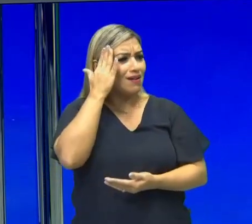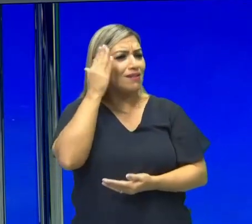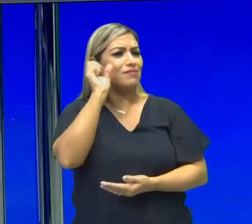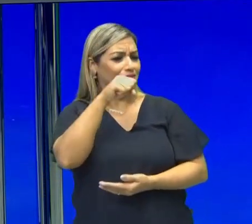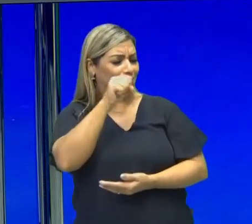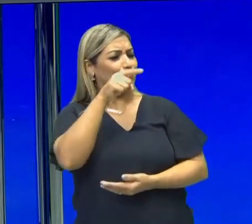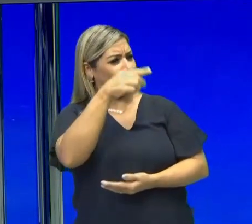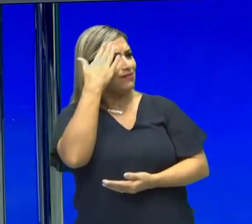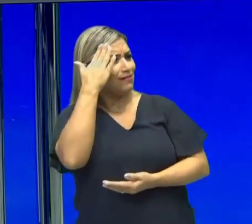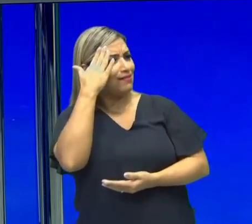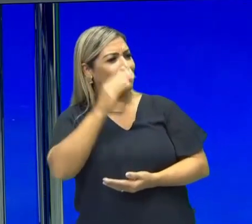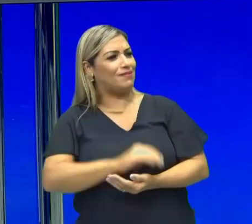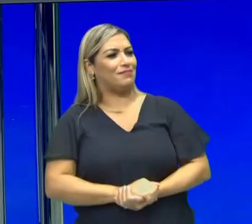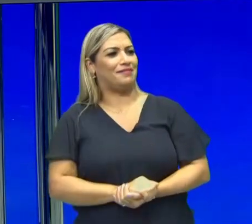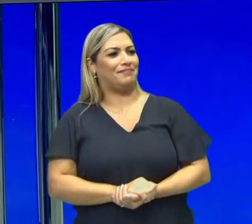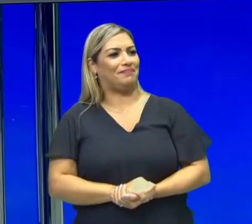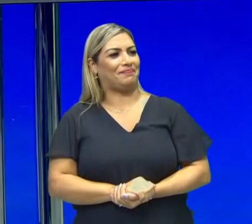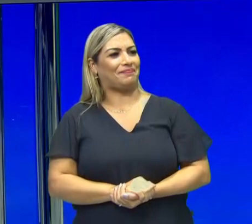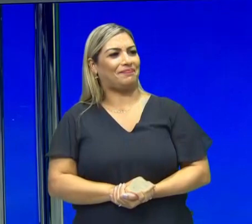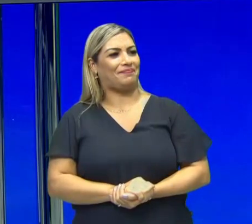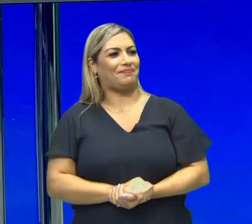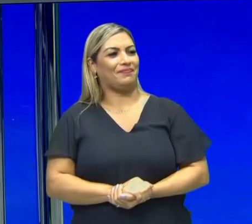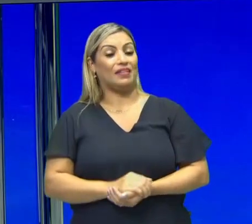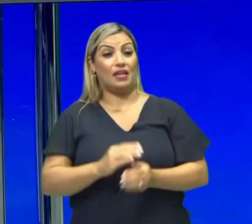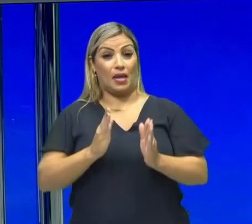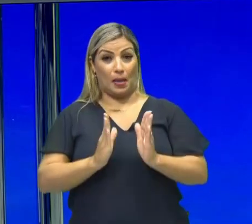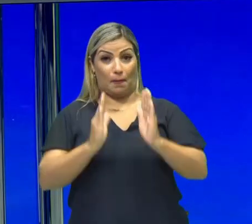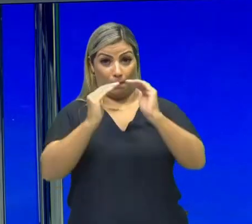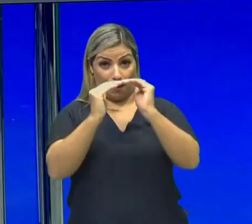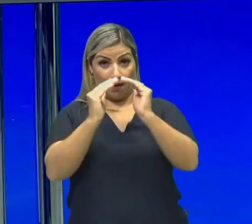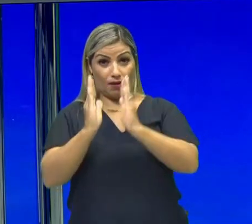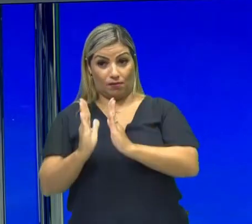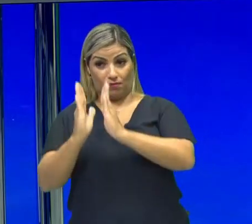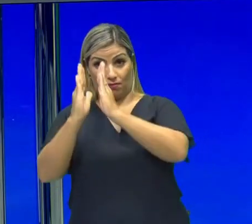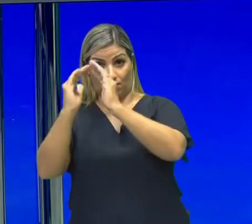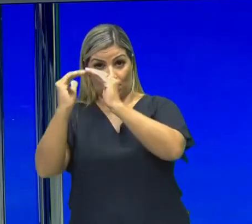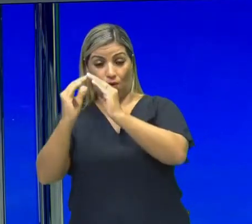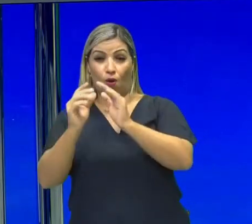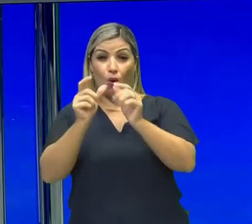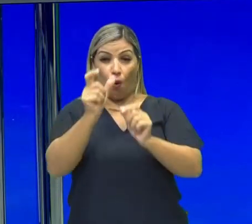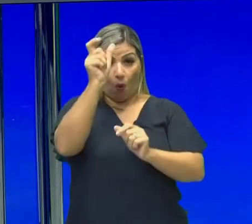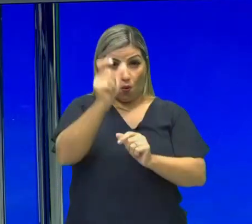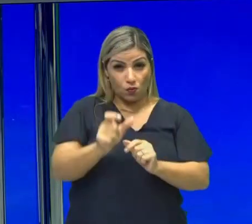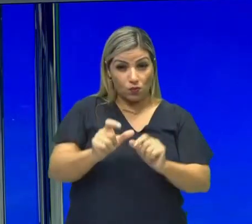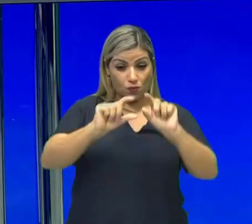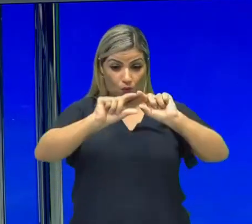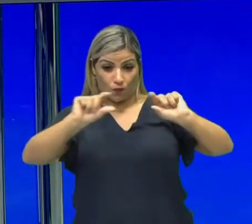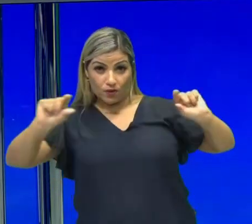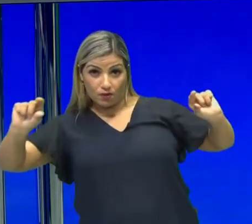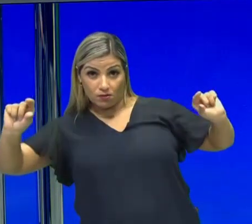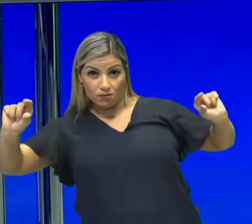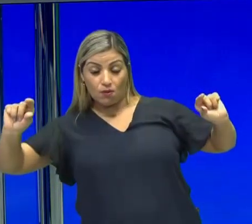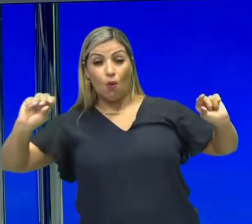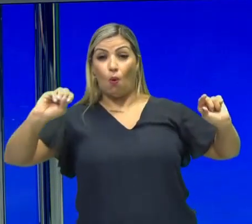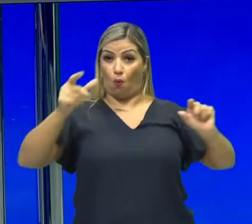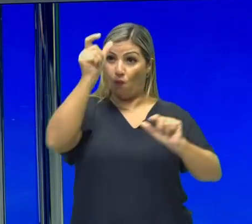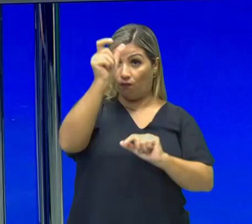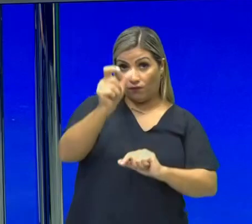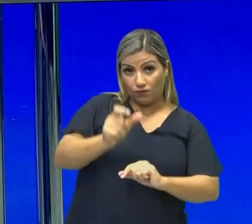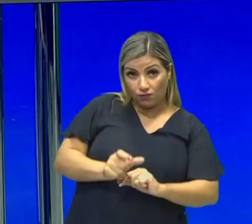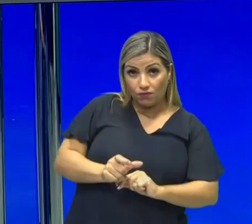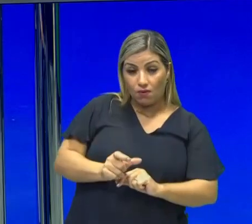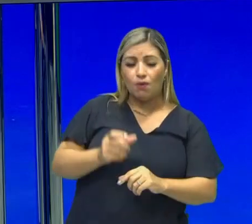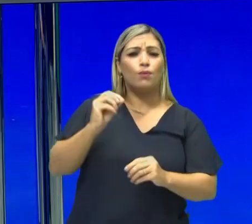sabe. Vamos lá. Esse é o gráfico de barras horizontal ou vertical. Quando eu digo horizontal ou vertical,